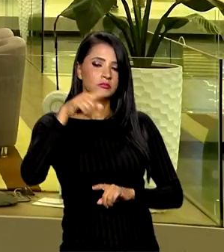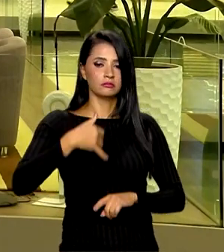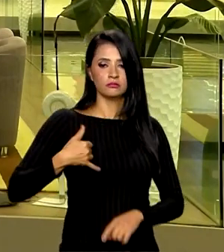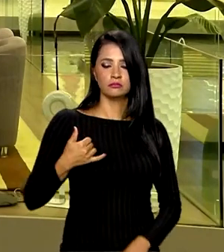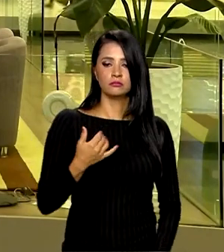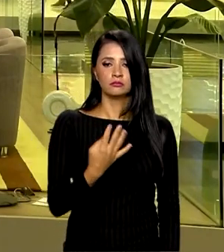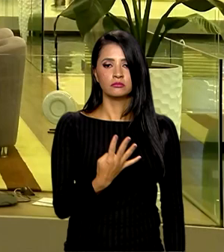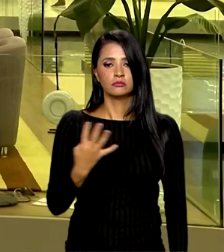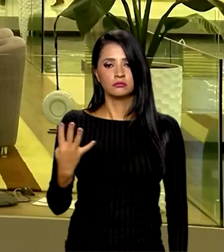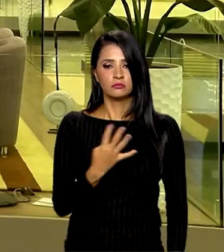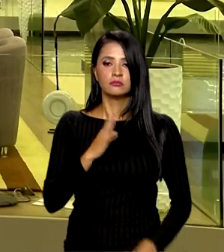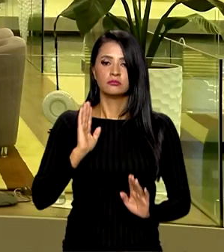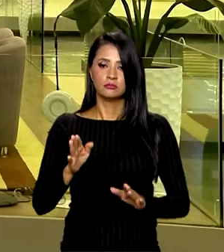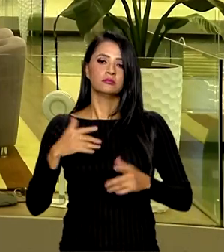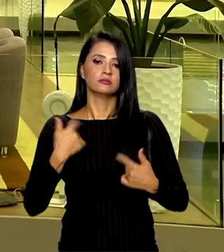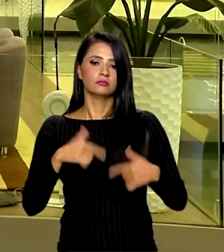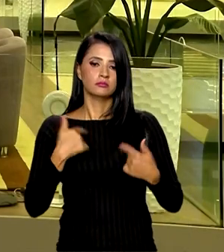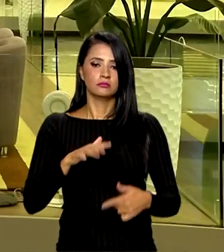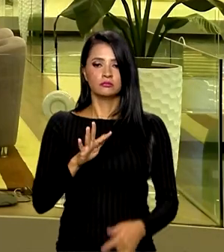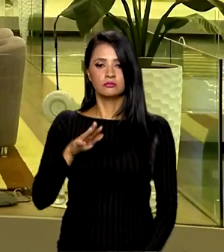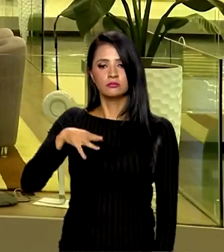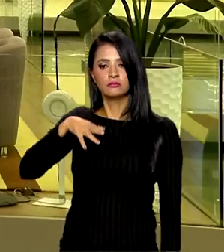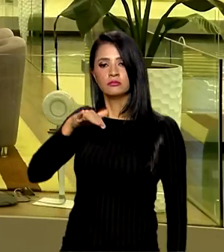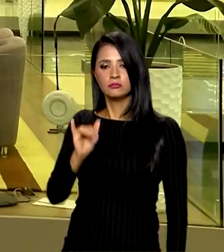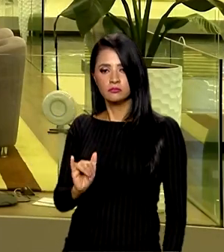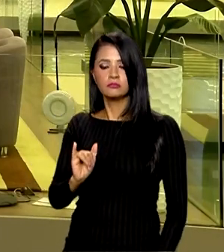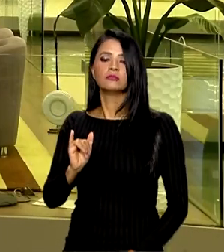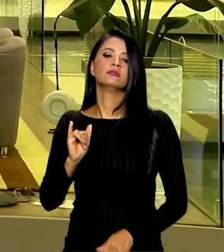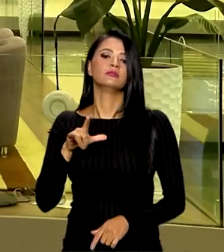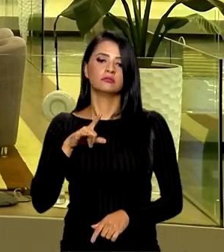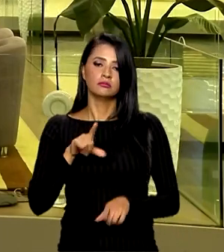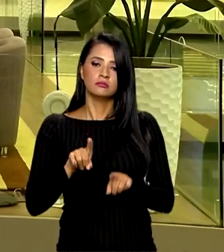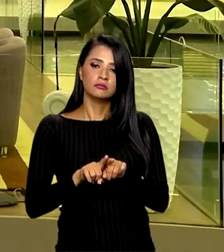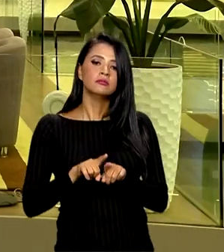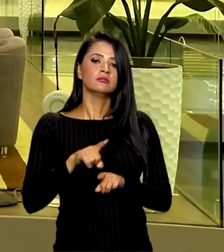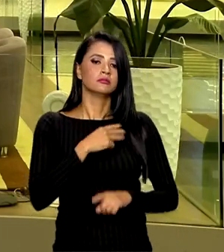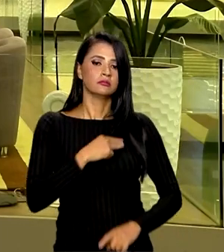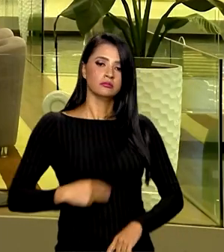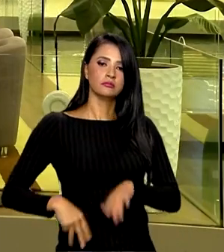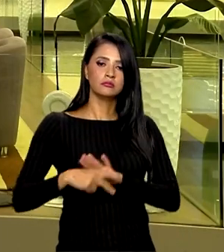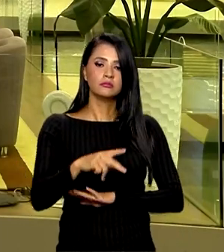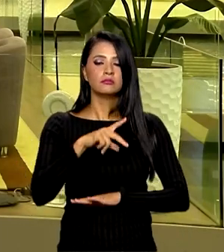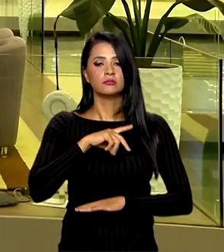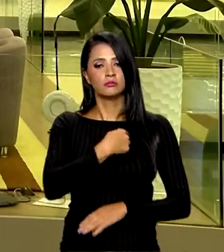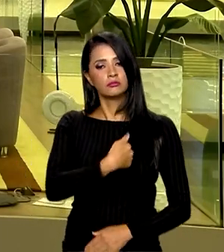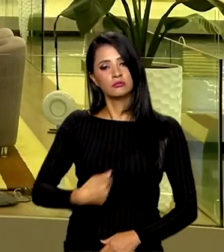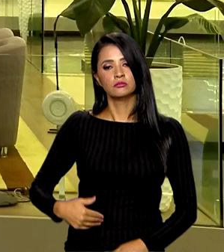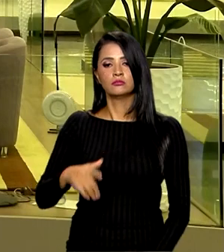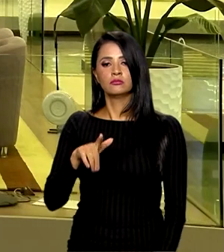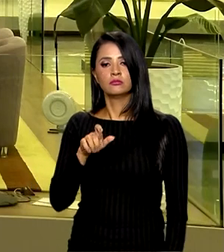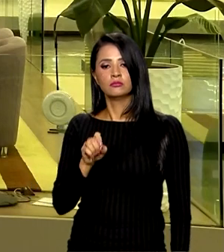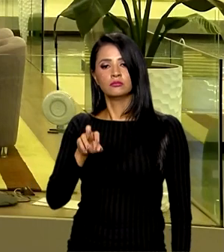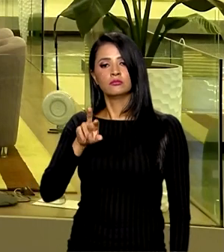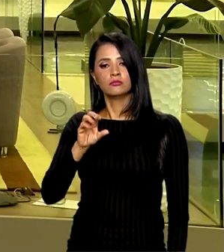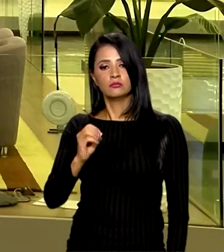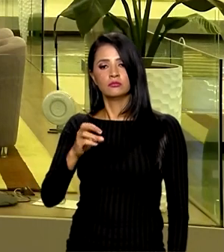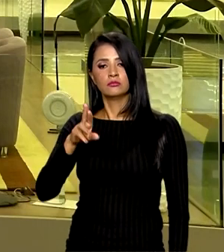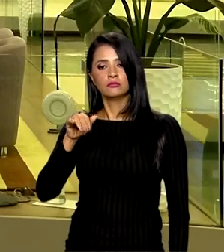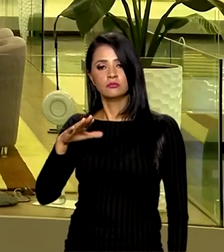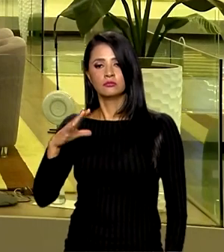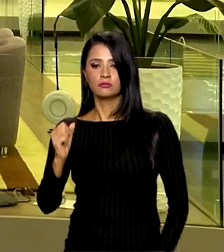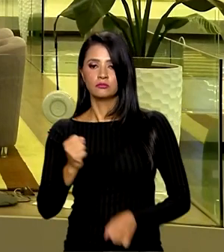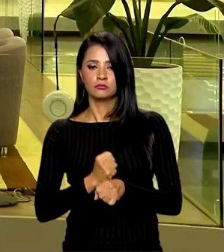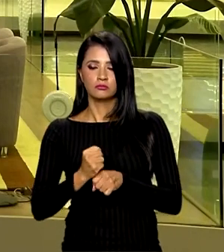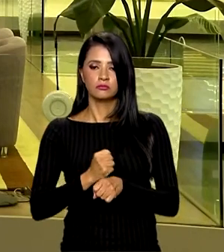Já trabalhou no FMI, o Fundo Monetário Internacional, e foi ministro do governo Horácio Cartes, em 2013.